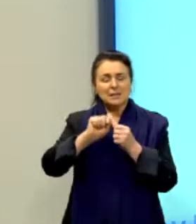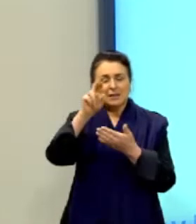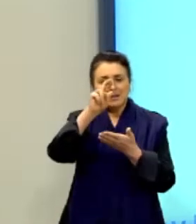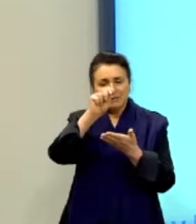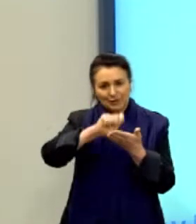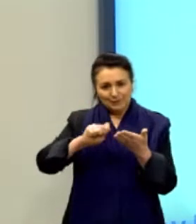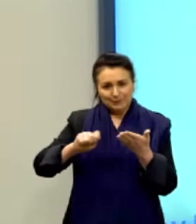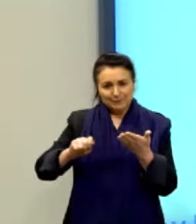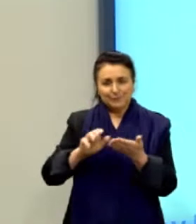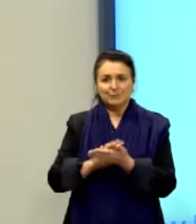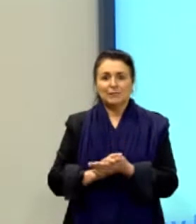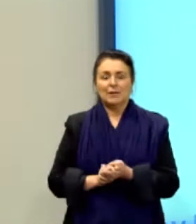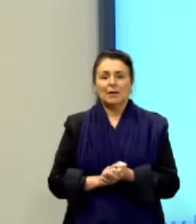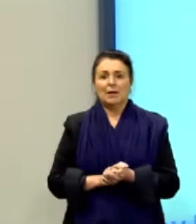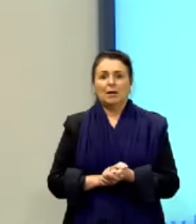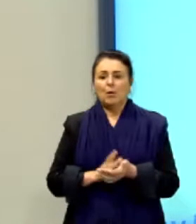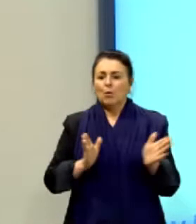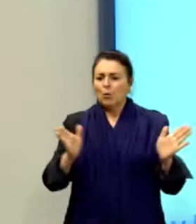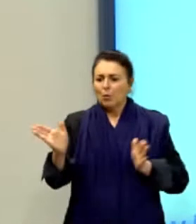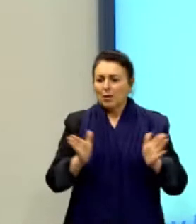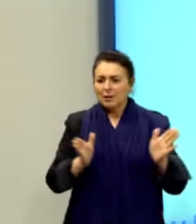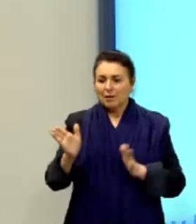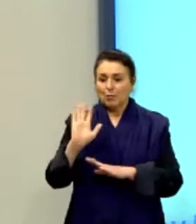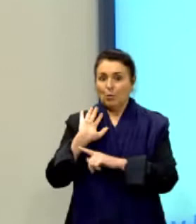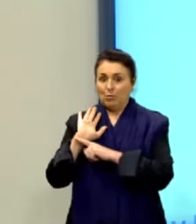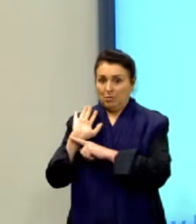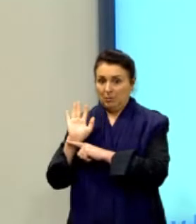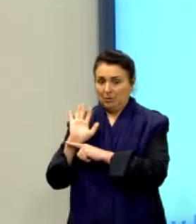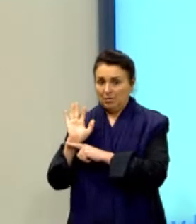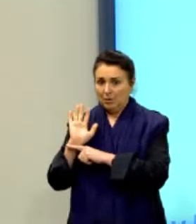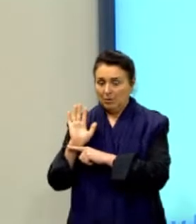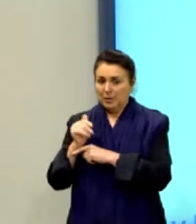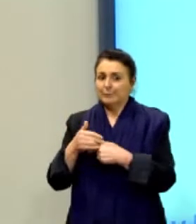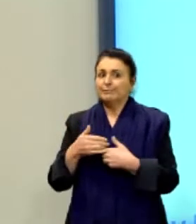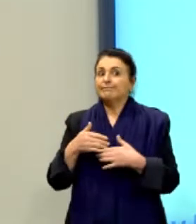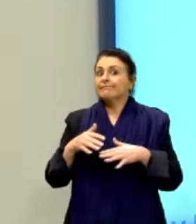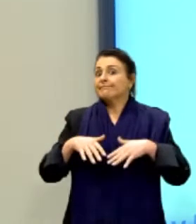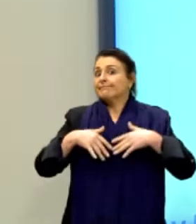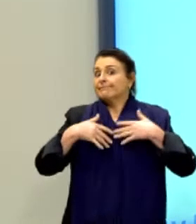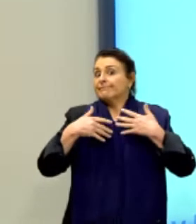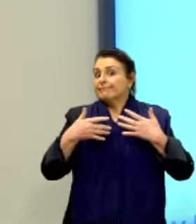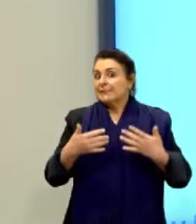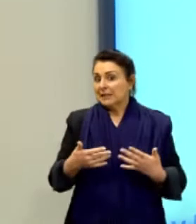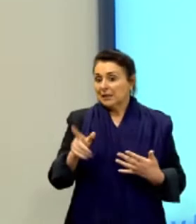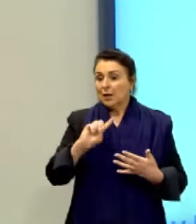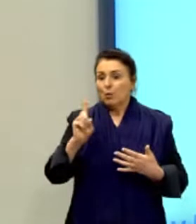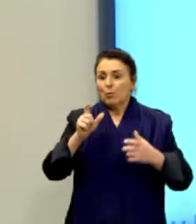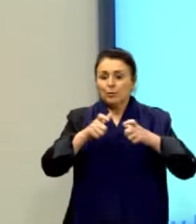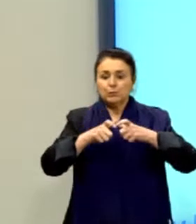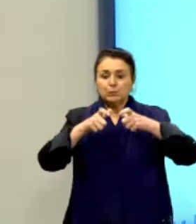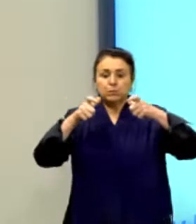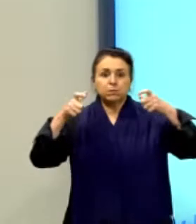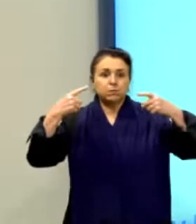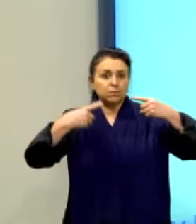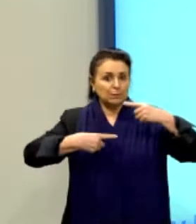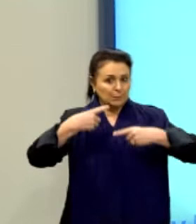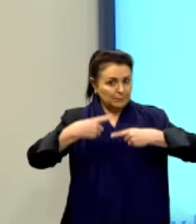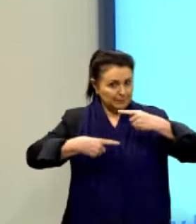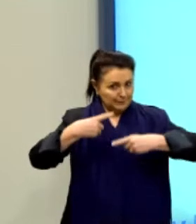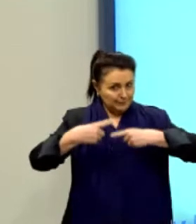A questão do acesso ao cinema, apesar de não ser amplamente discutida,